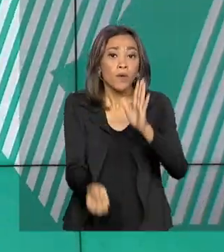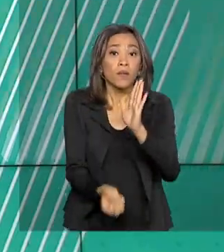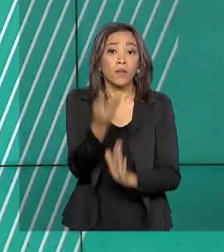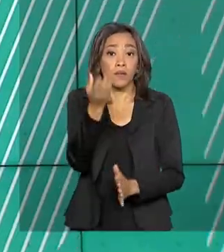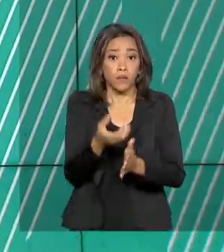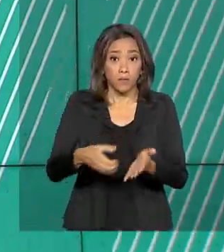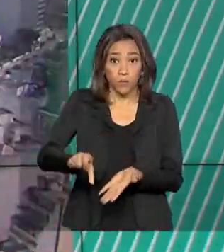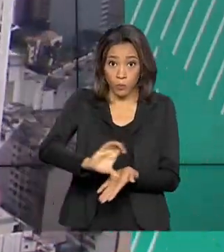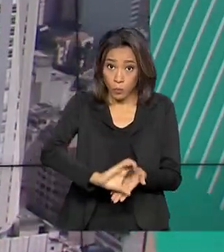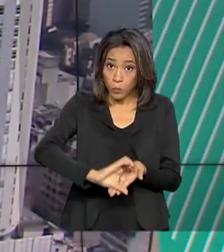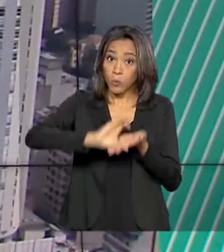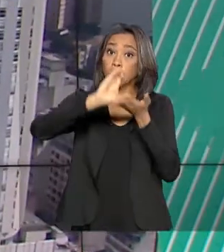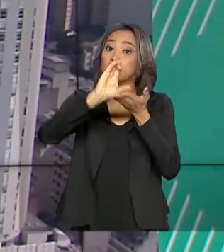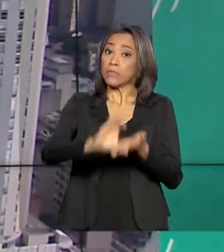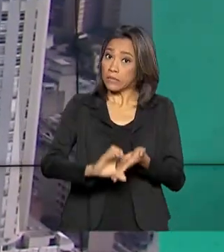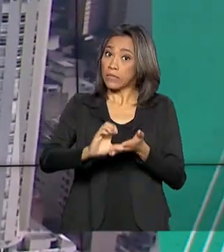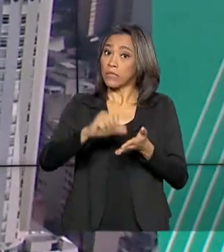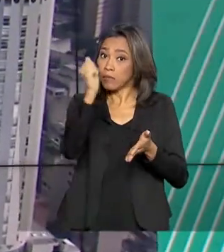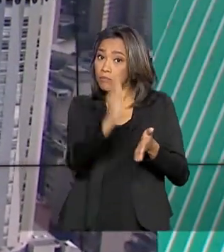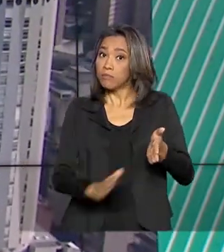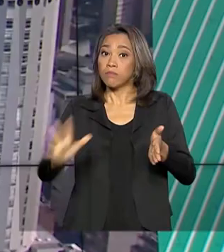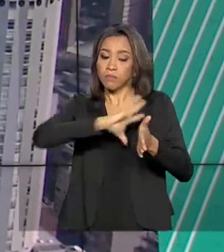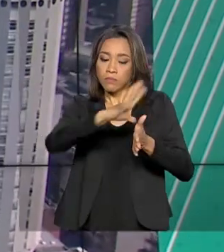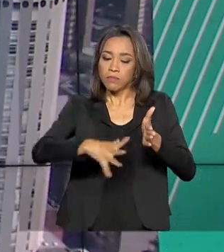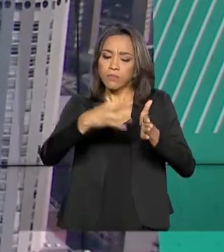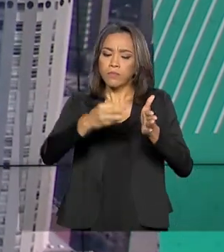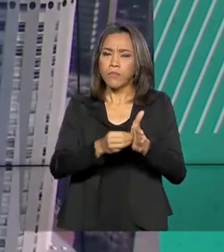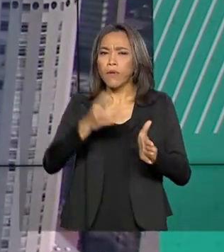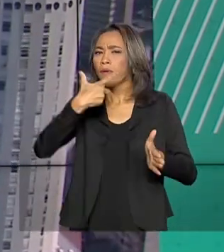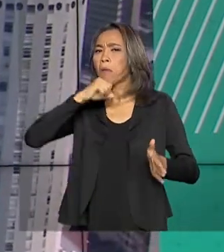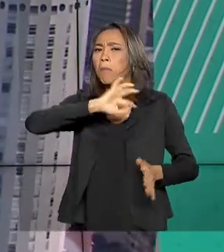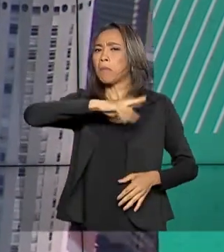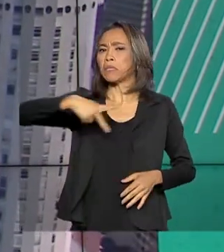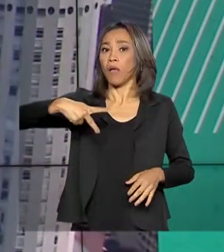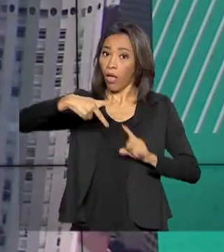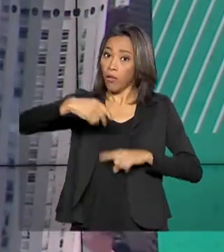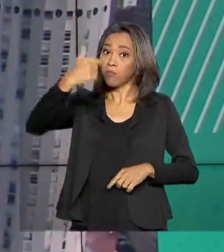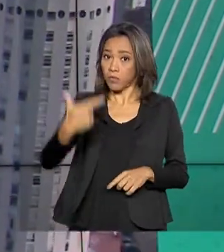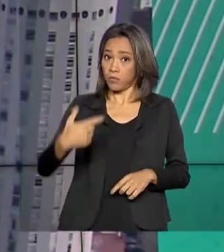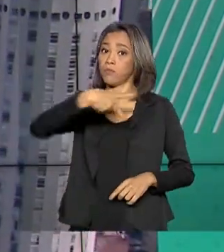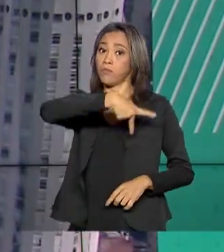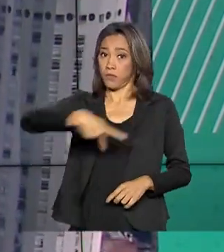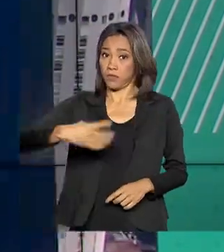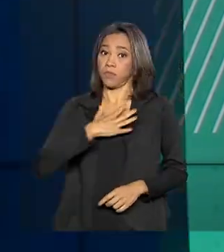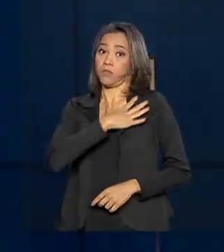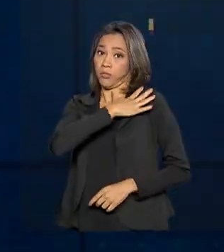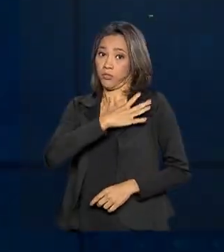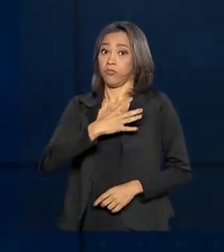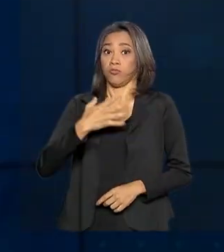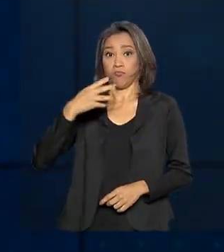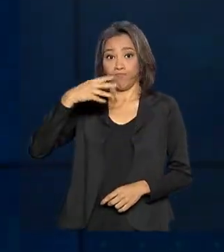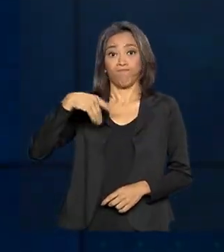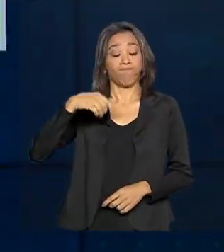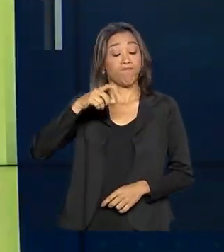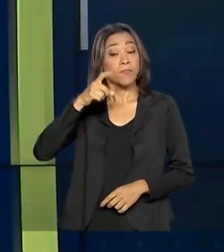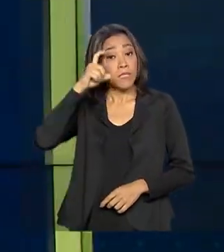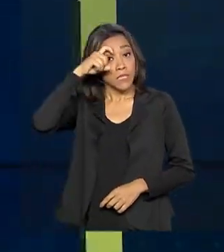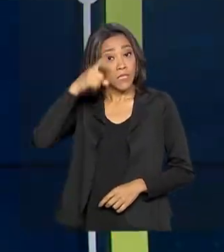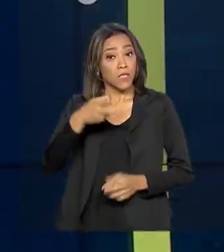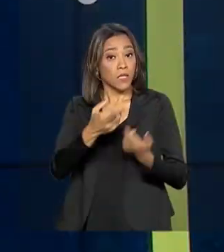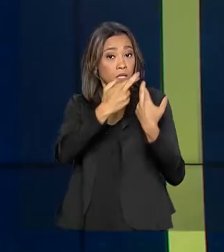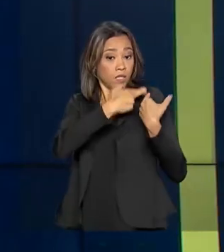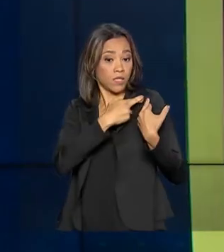Nacional da Amazônia Legal. O grupo, presidido pelo vice-presidente da República, tem a missão de coordenar e integrar as ações de